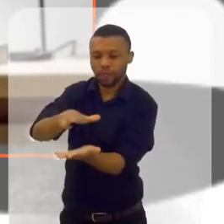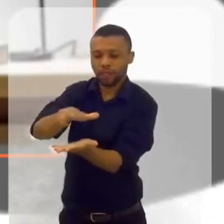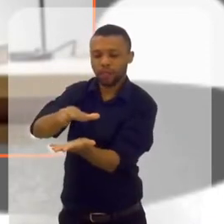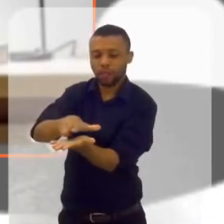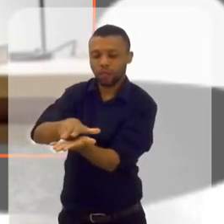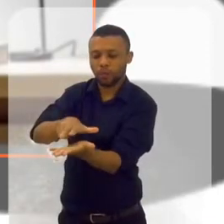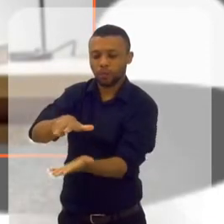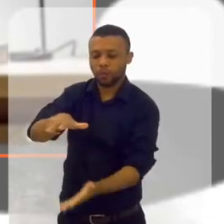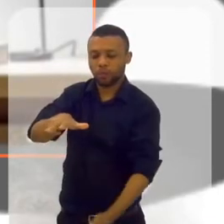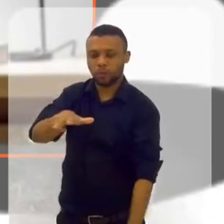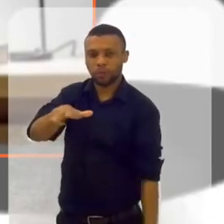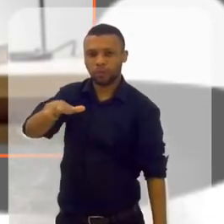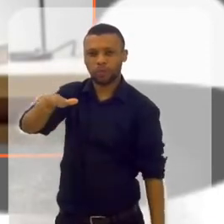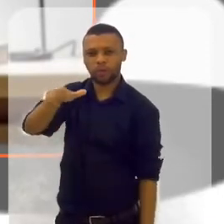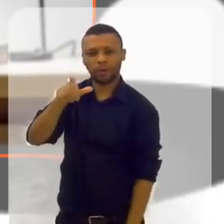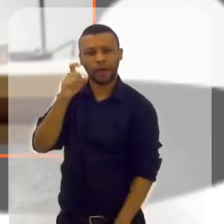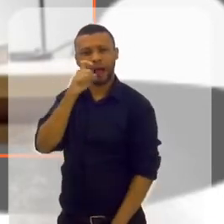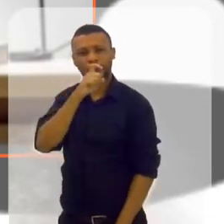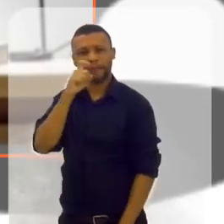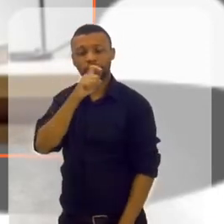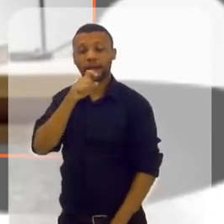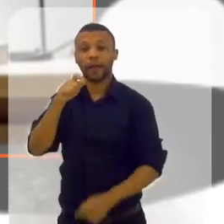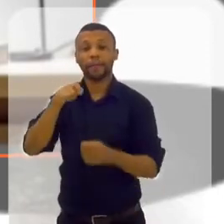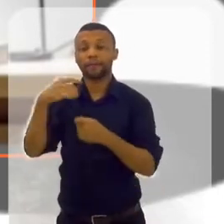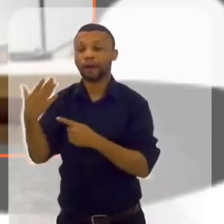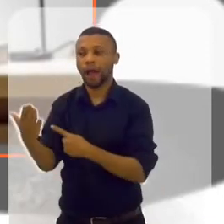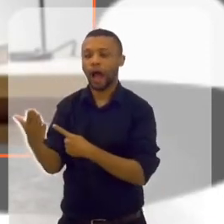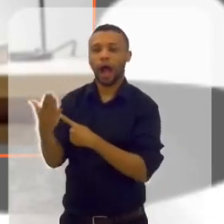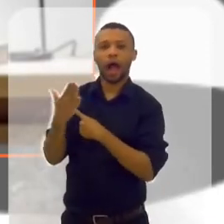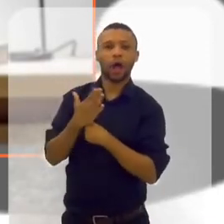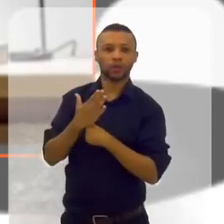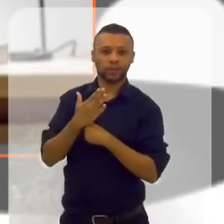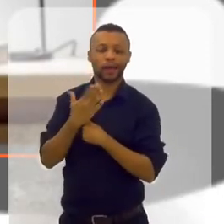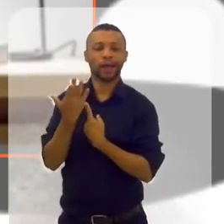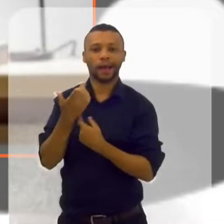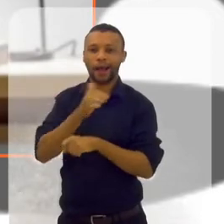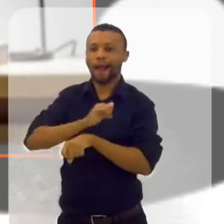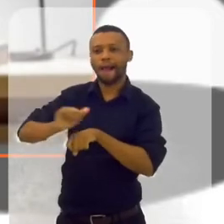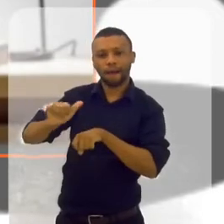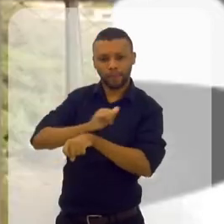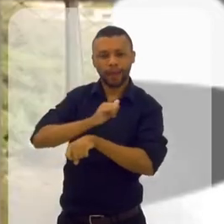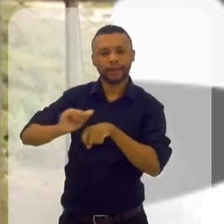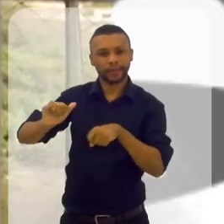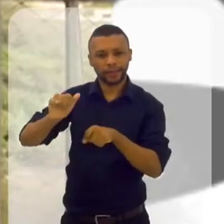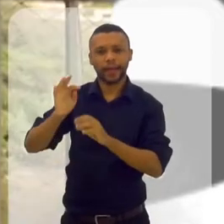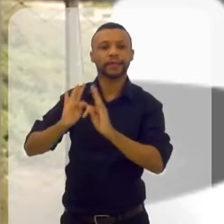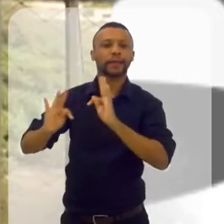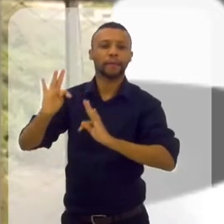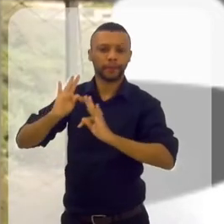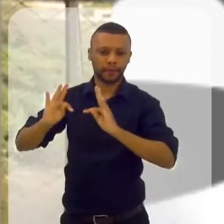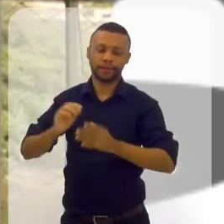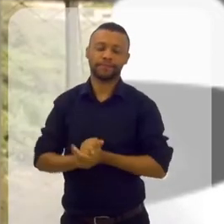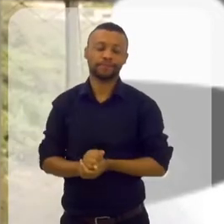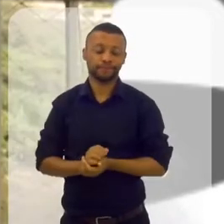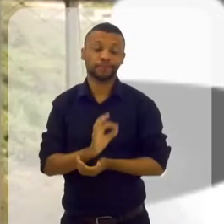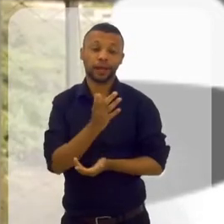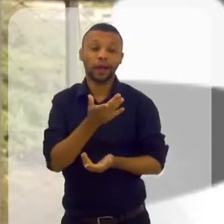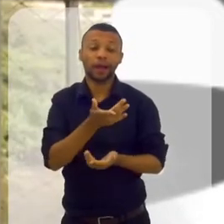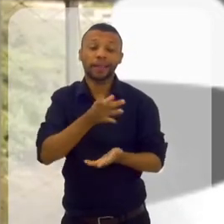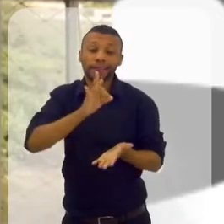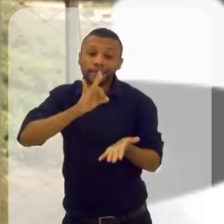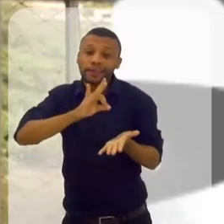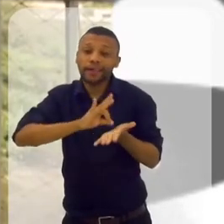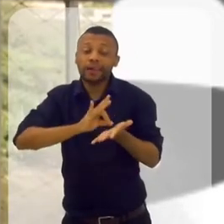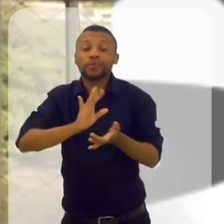mentirosa, eles precisavam se socorrer na hipnose. É isso? É, na verdade os filmes são mais